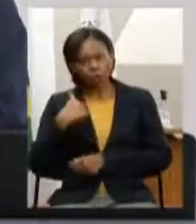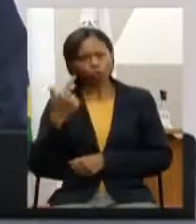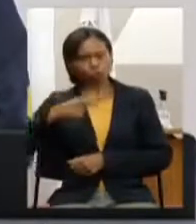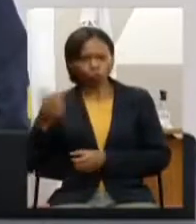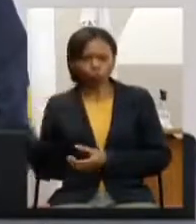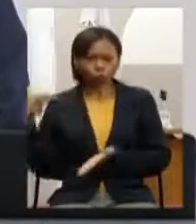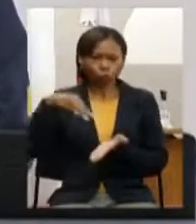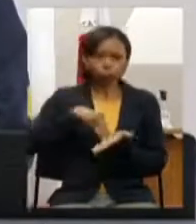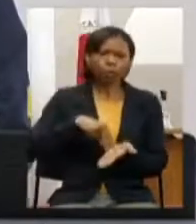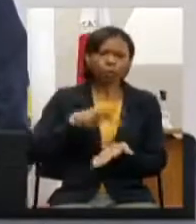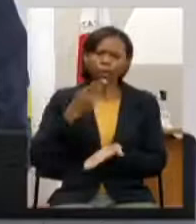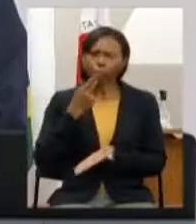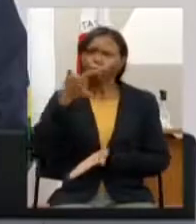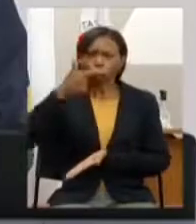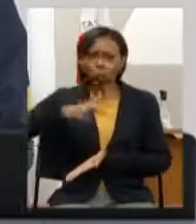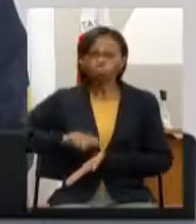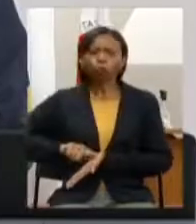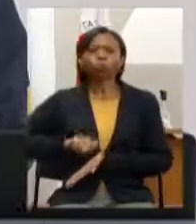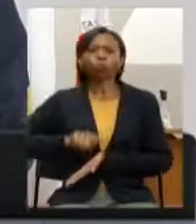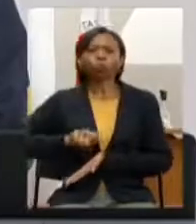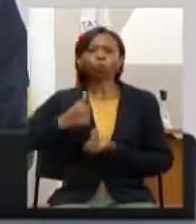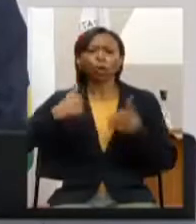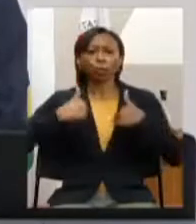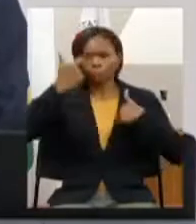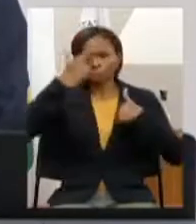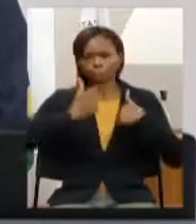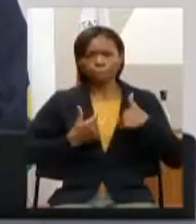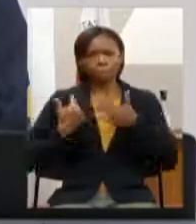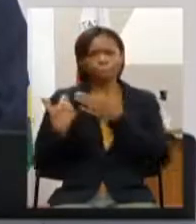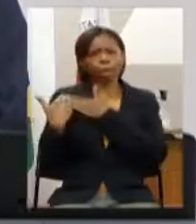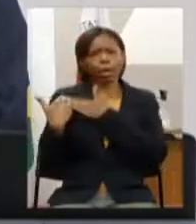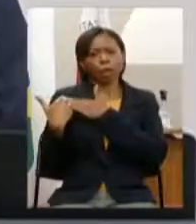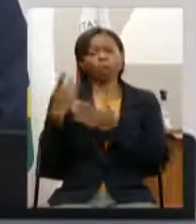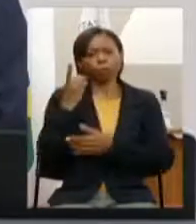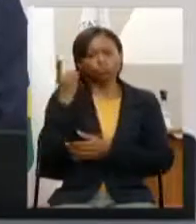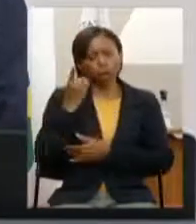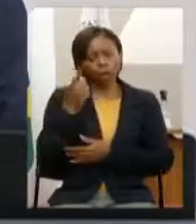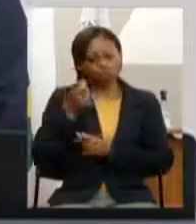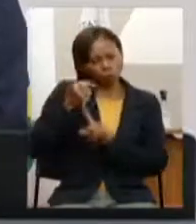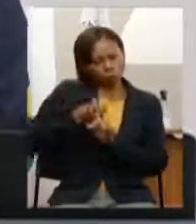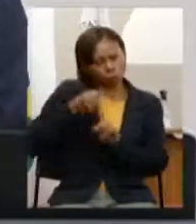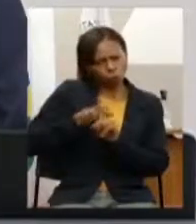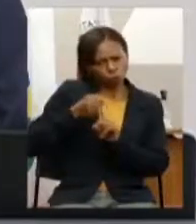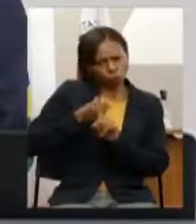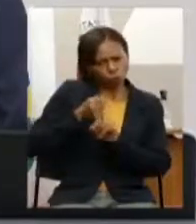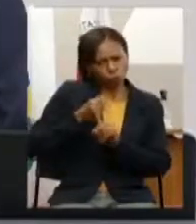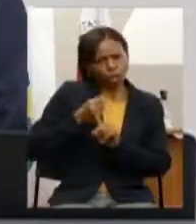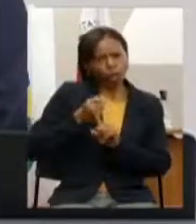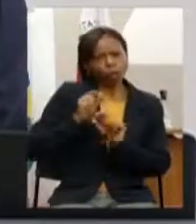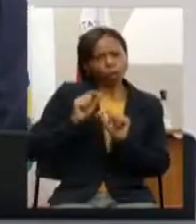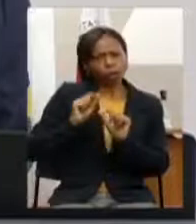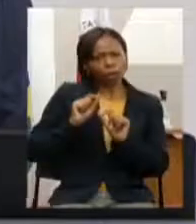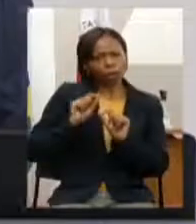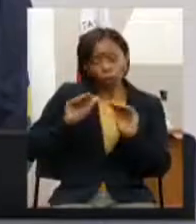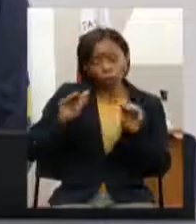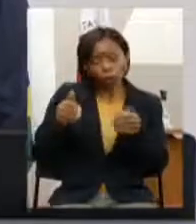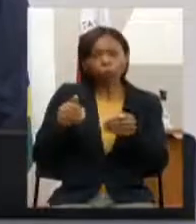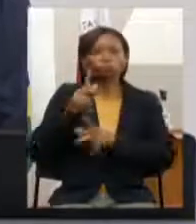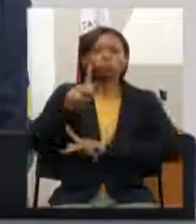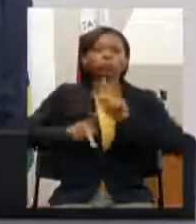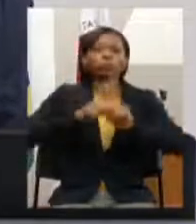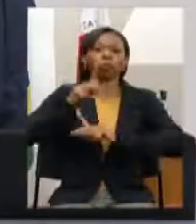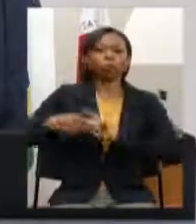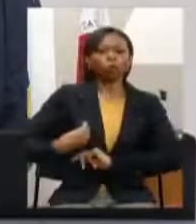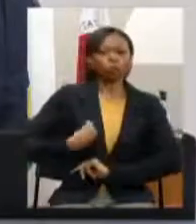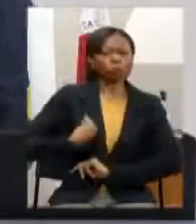usar no meu papel de parlamentar para lutar pela participação popular que tanto me encanta